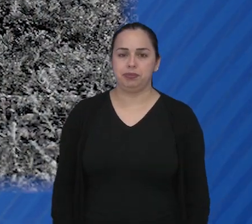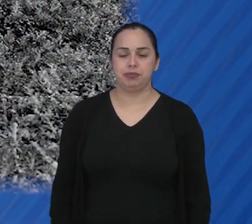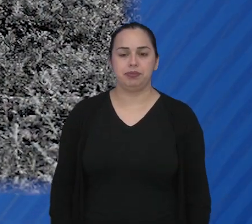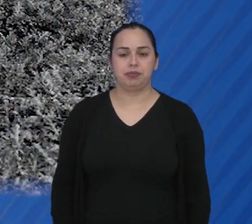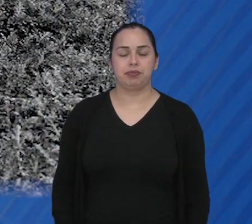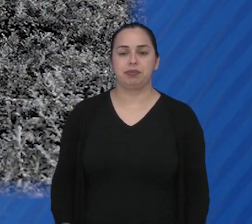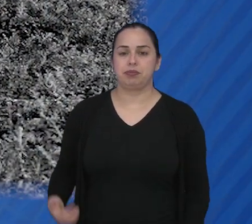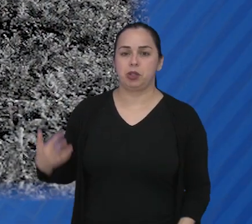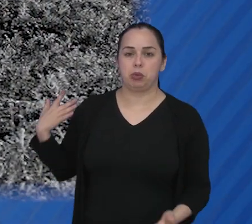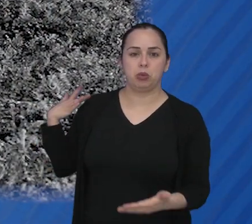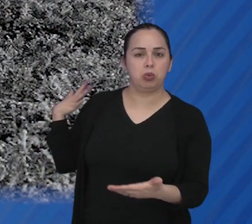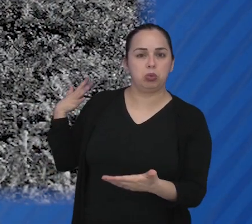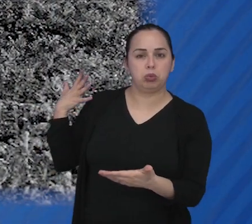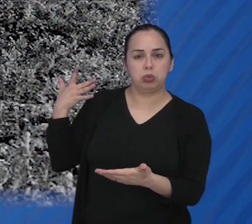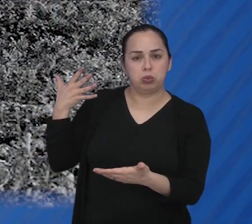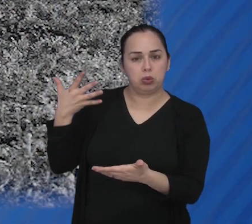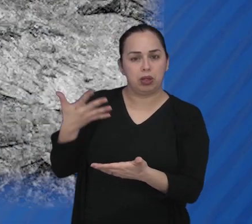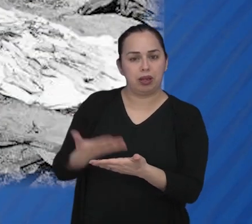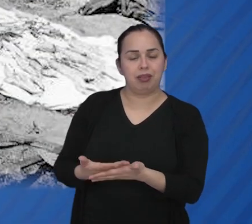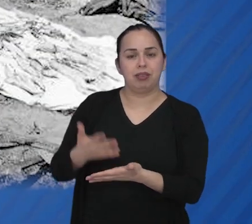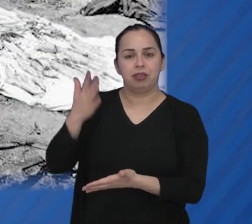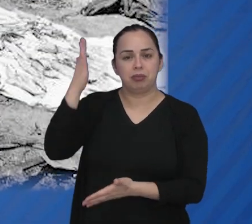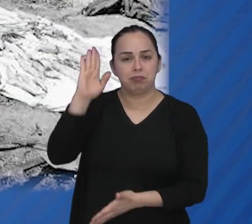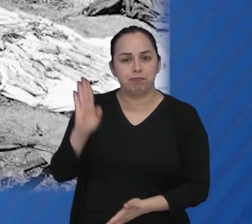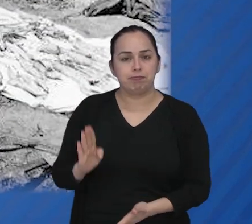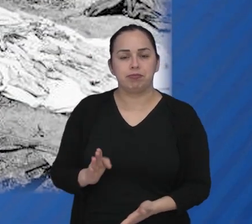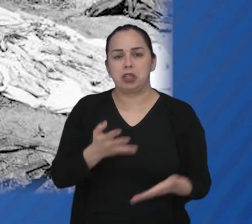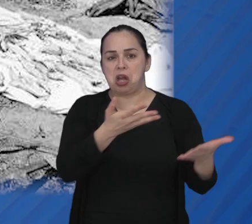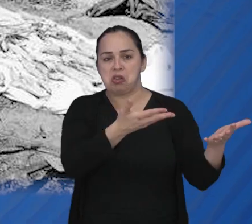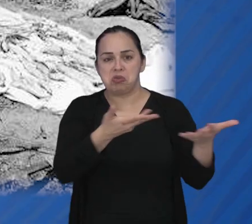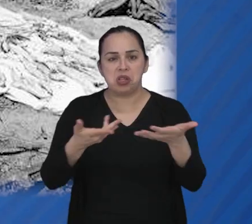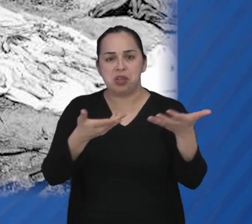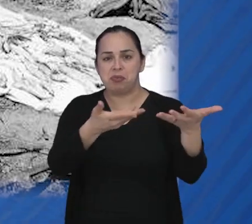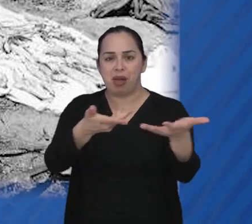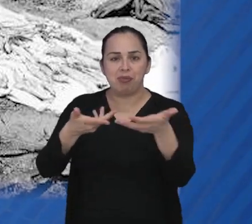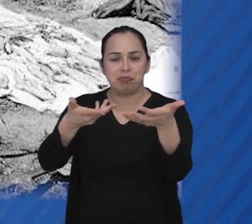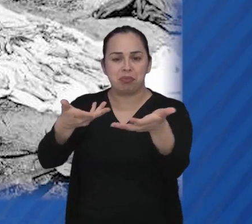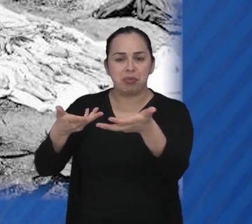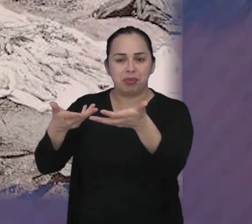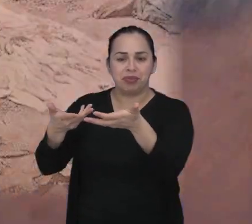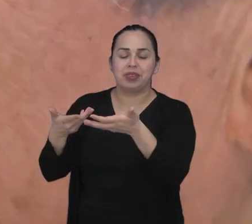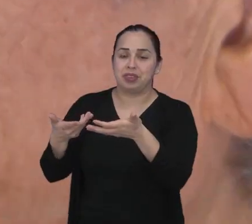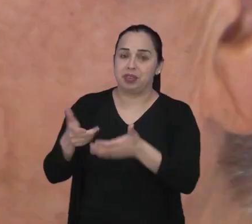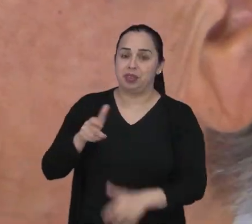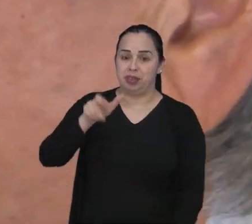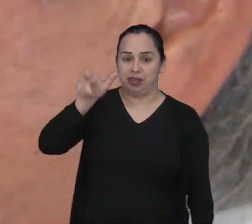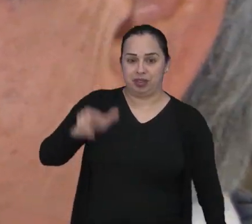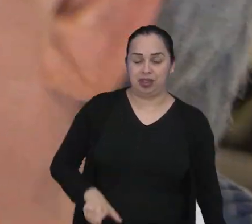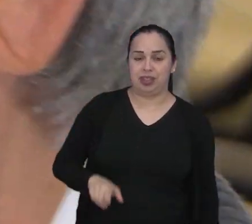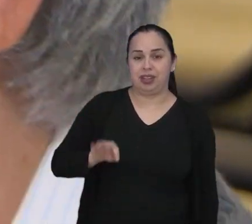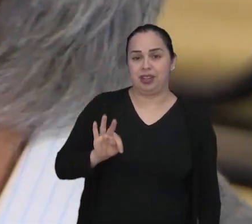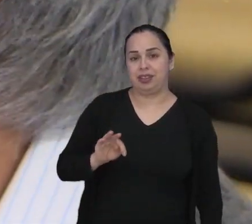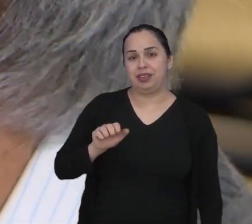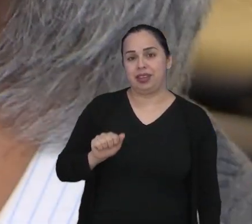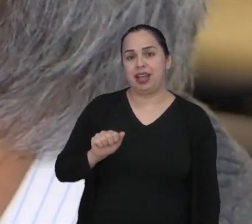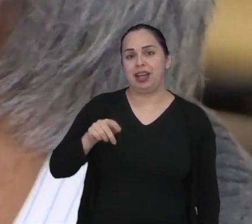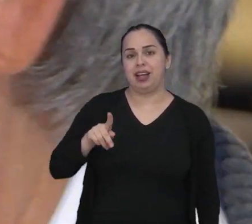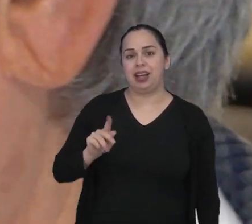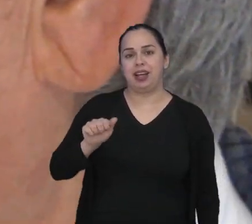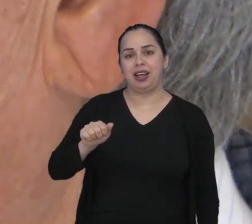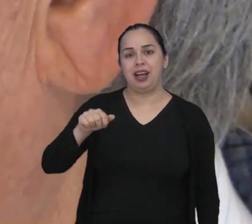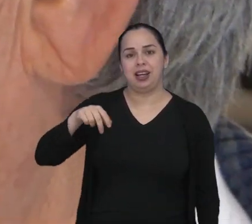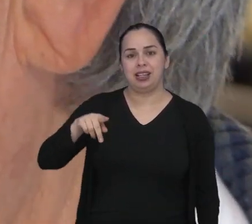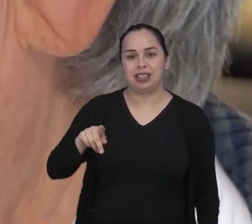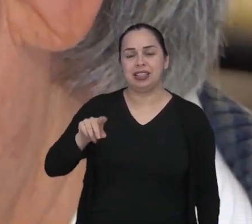Ao longo deste centenário, o Brasil recebeu muitos imigrantes japoneses. Entre eles, o Takashi, que aos